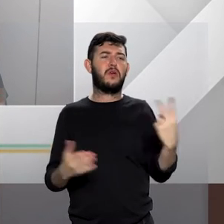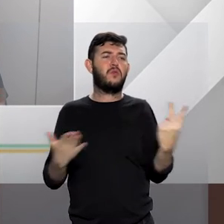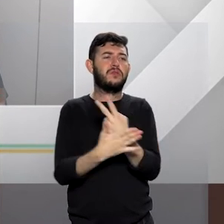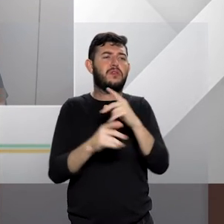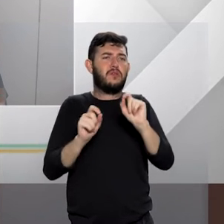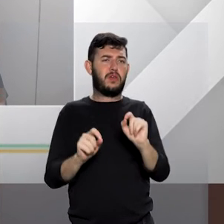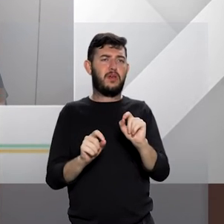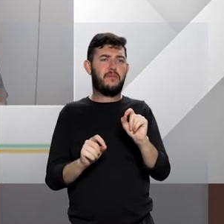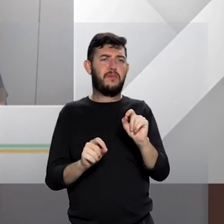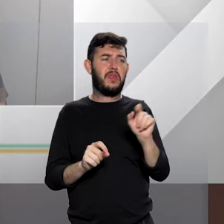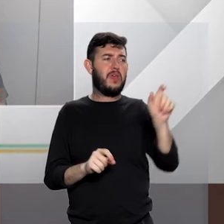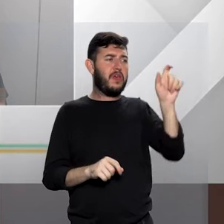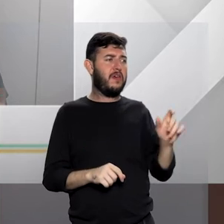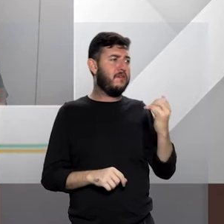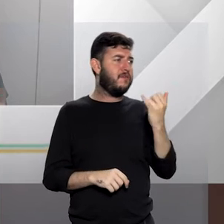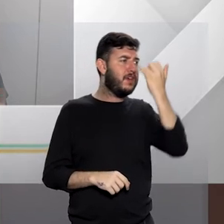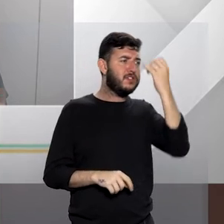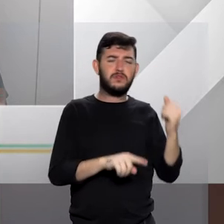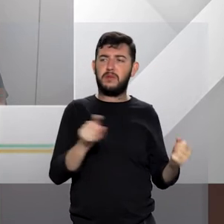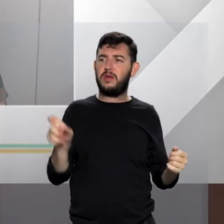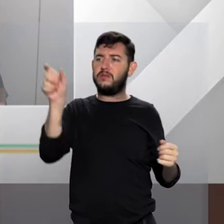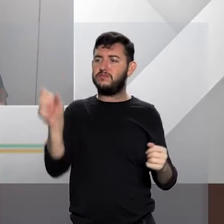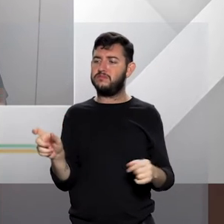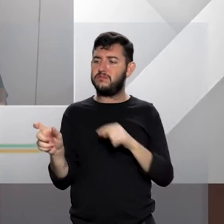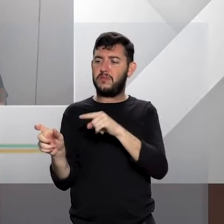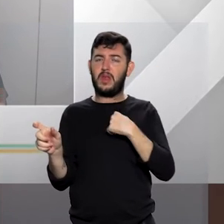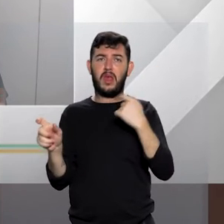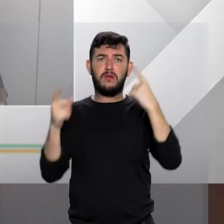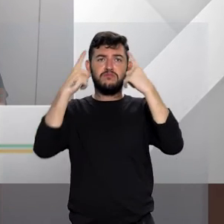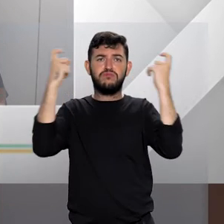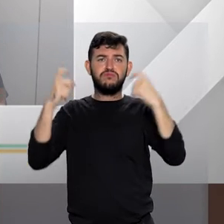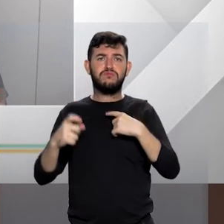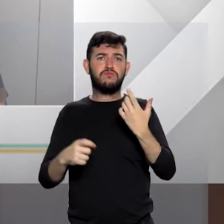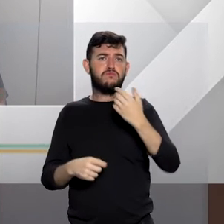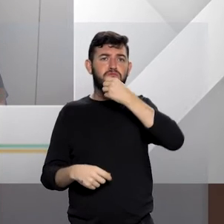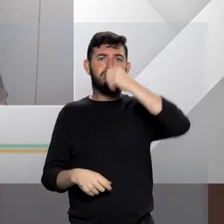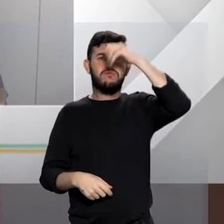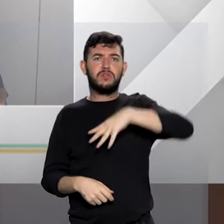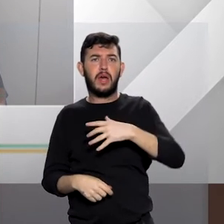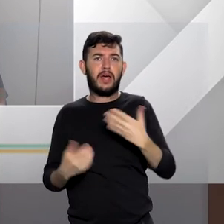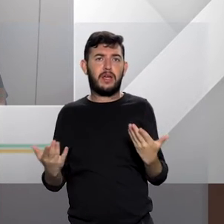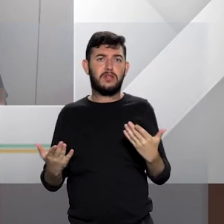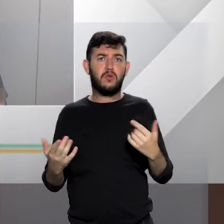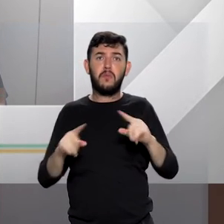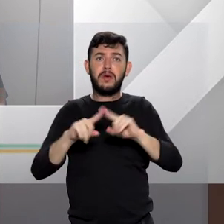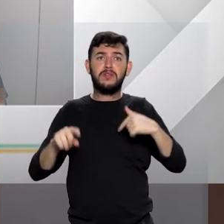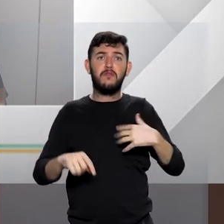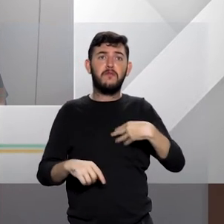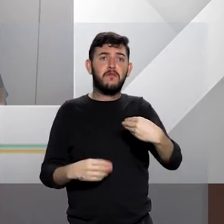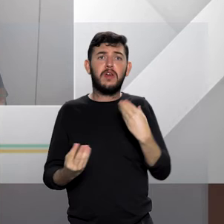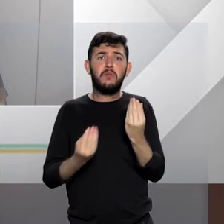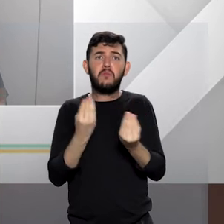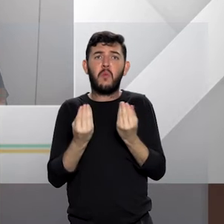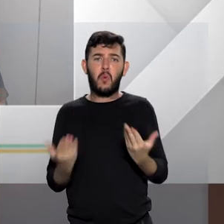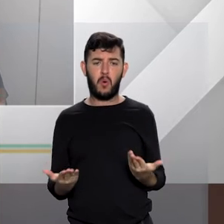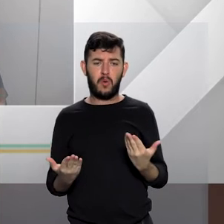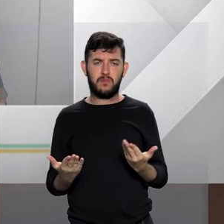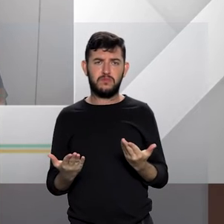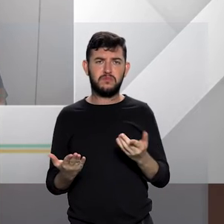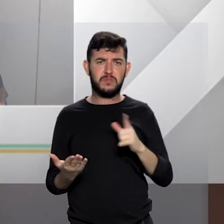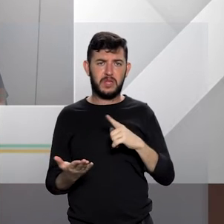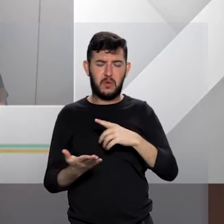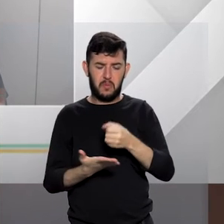e vítima quando são aplicadas as medidas protetivas de urgência? Há algum acolhimento legal oferecido a essas crianças?